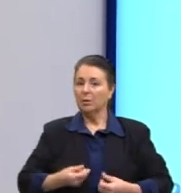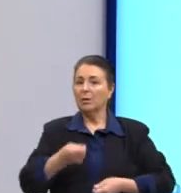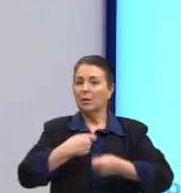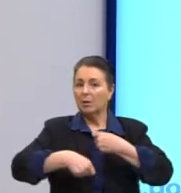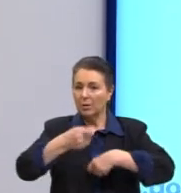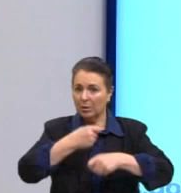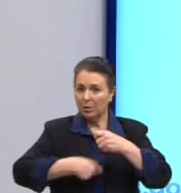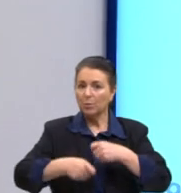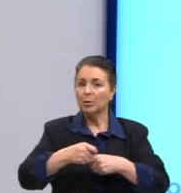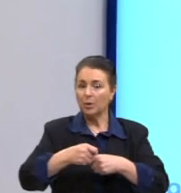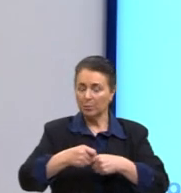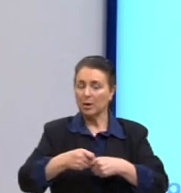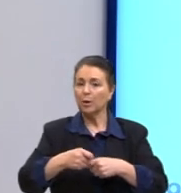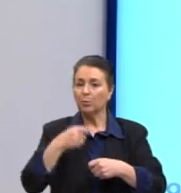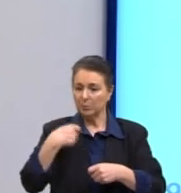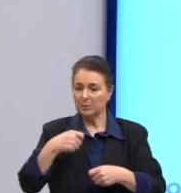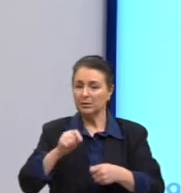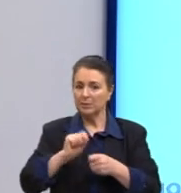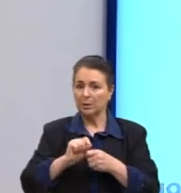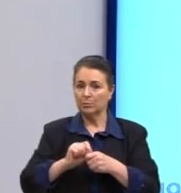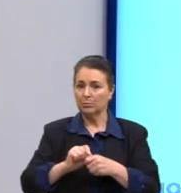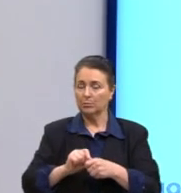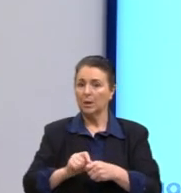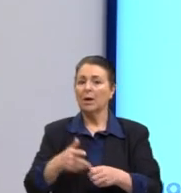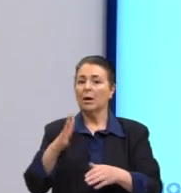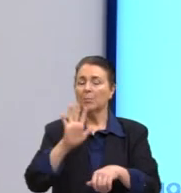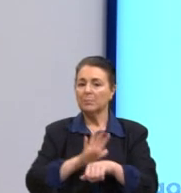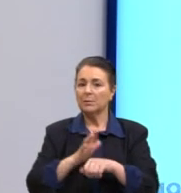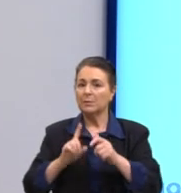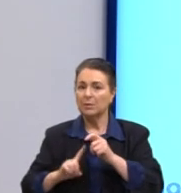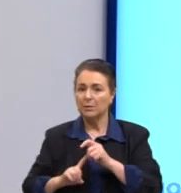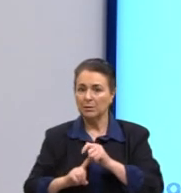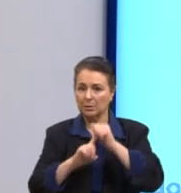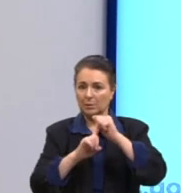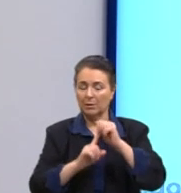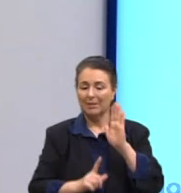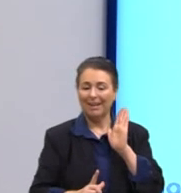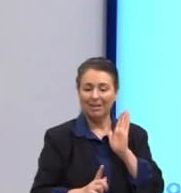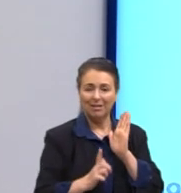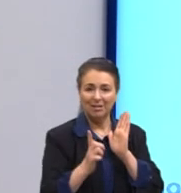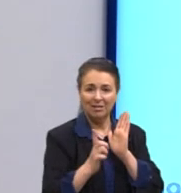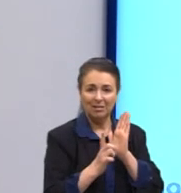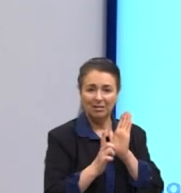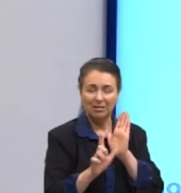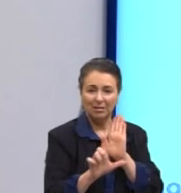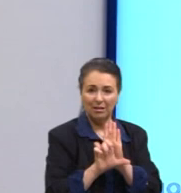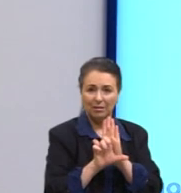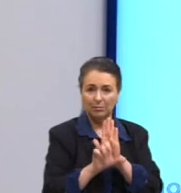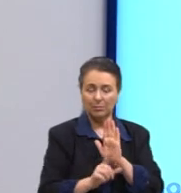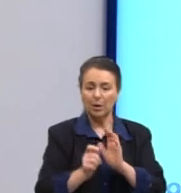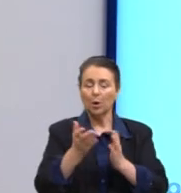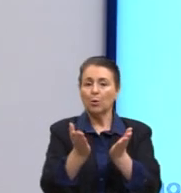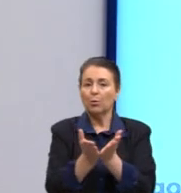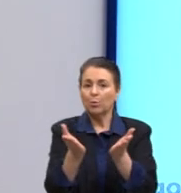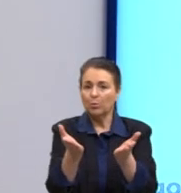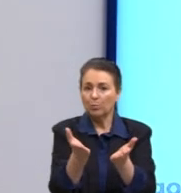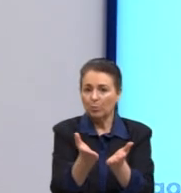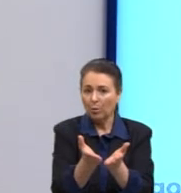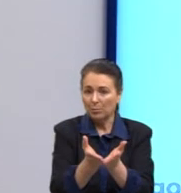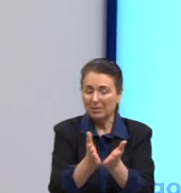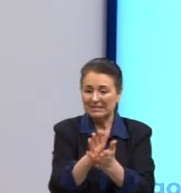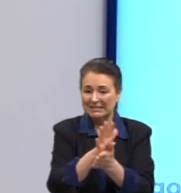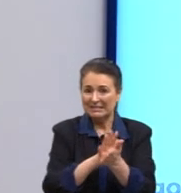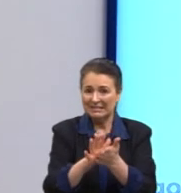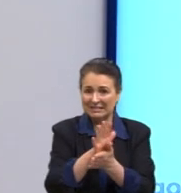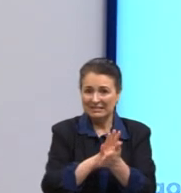como deve ser, sobre uma nova rocha, o nó górdio da lei, sobre os pobres, não cortado, mas desfeito,